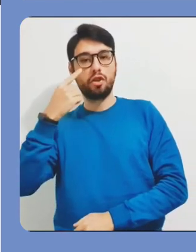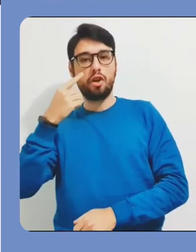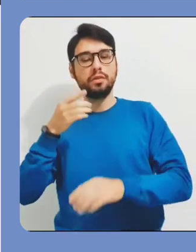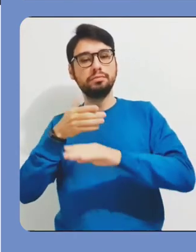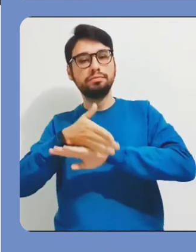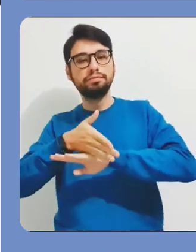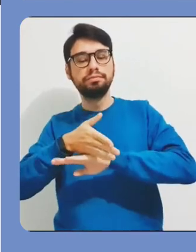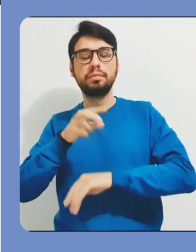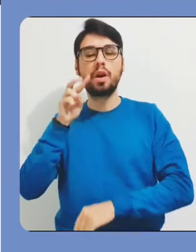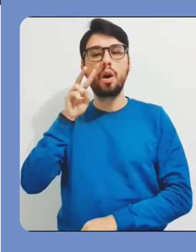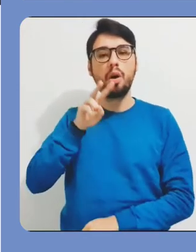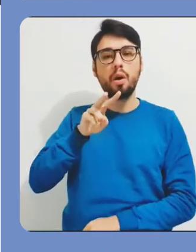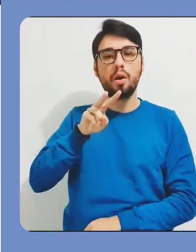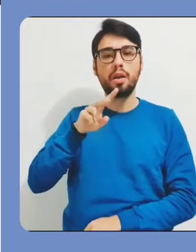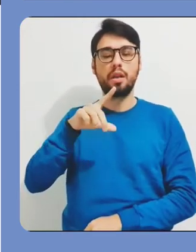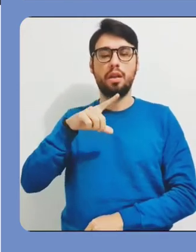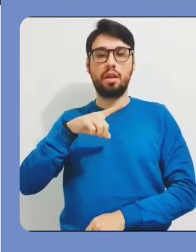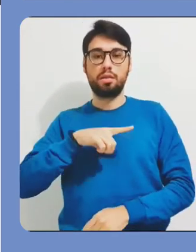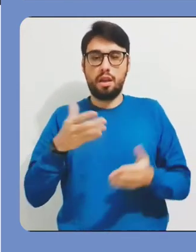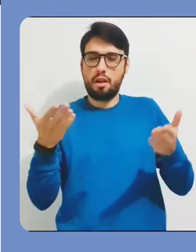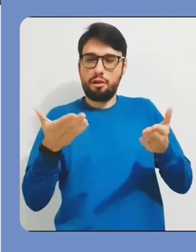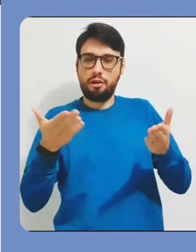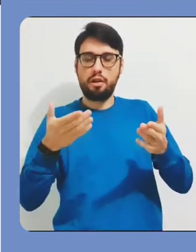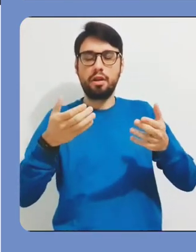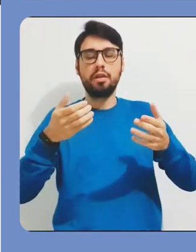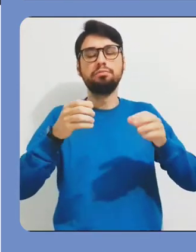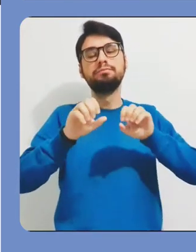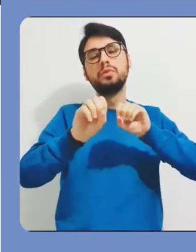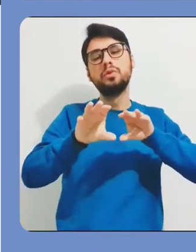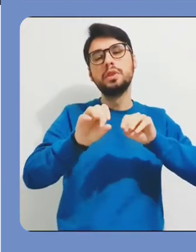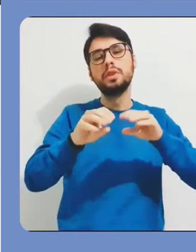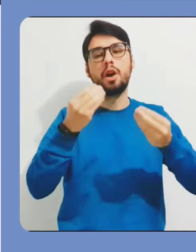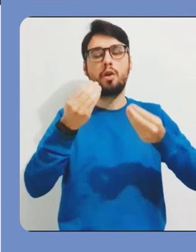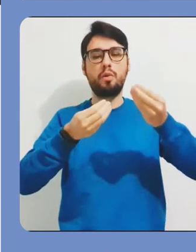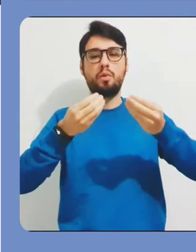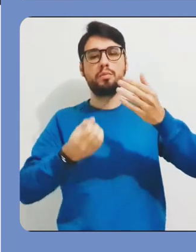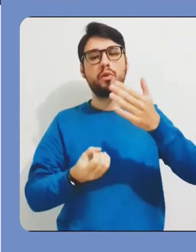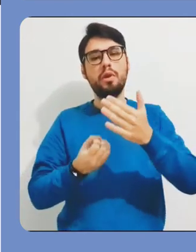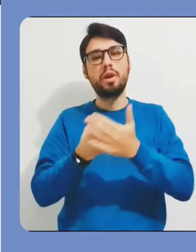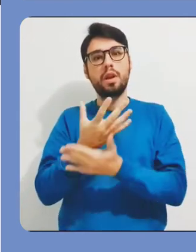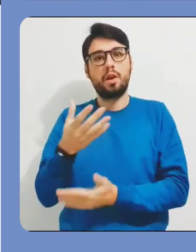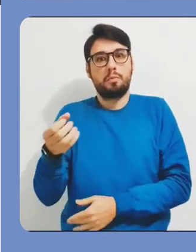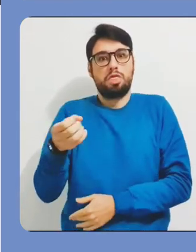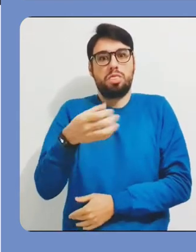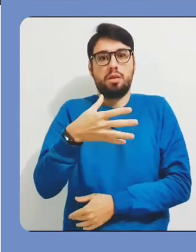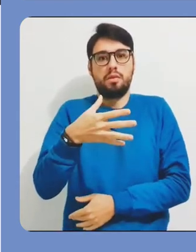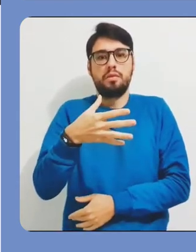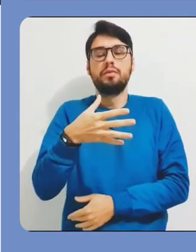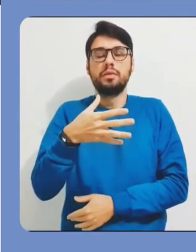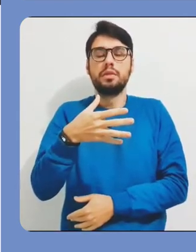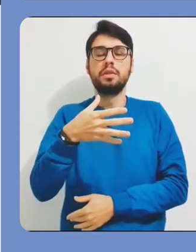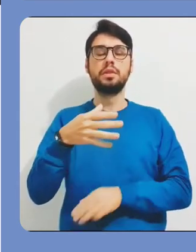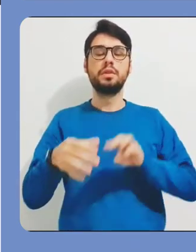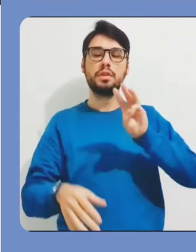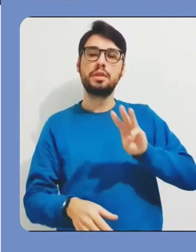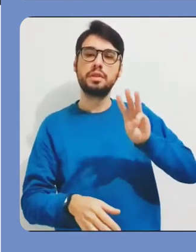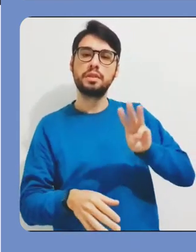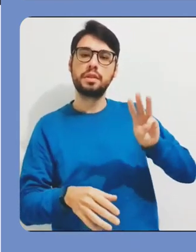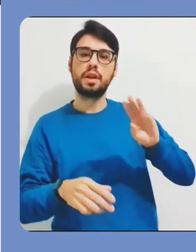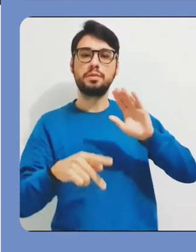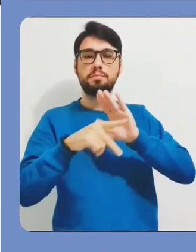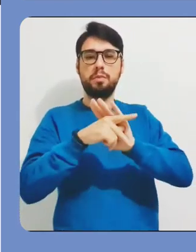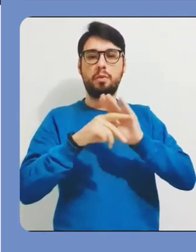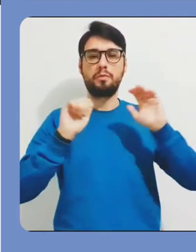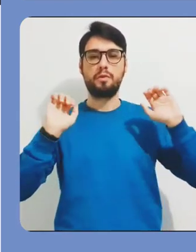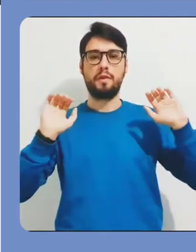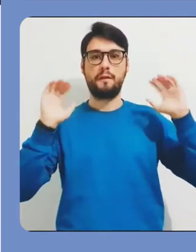você vai conseguir visualizar todas as páginas já criadas por você. Então aqui neste tutorial, a gente vai criar